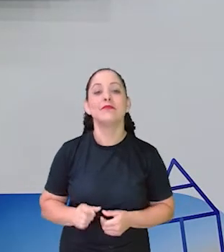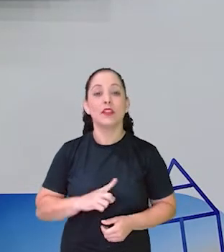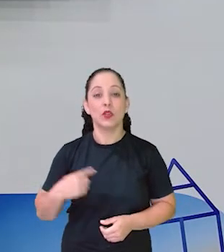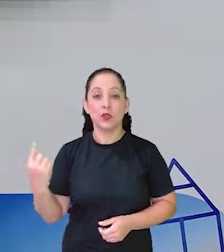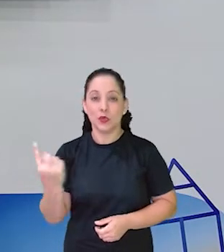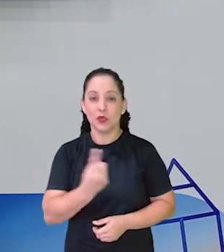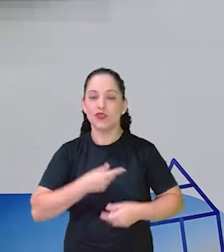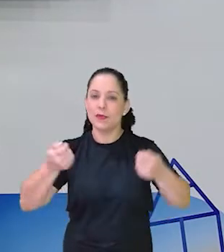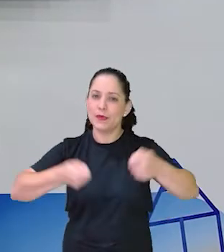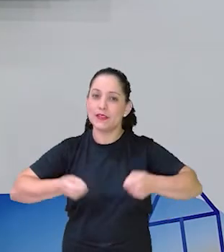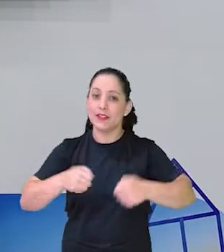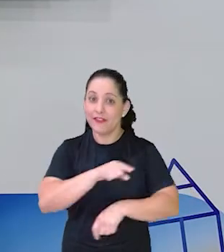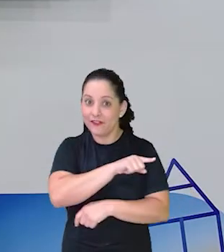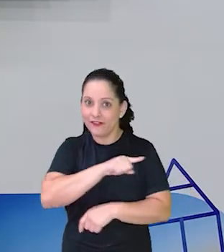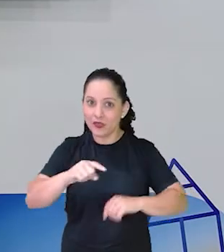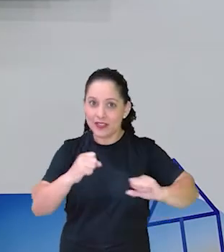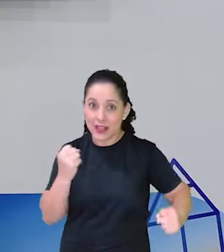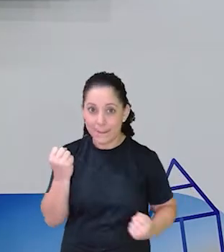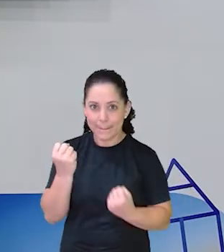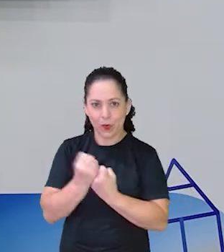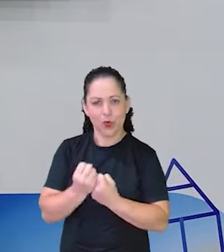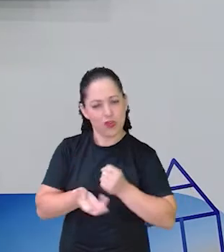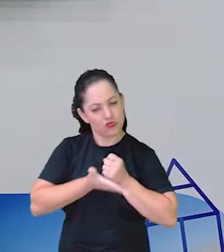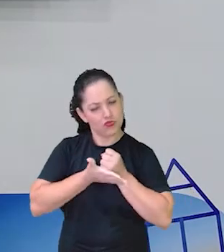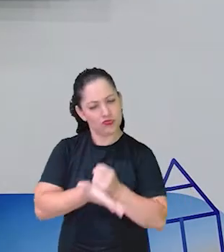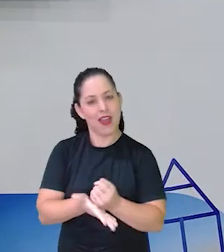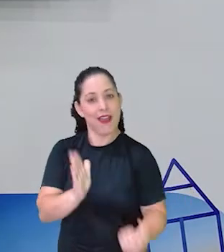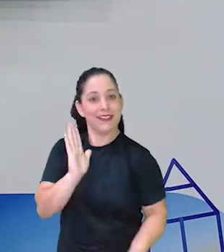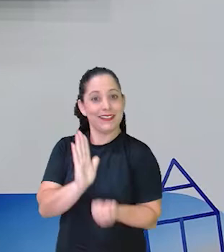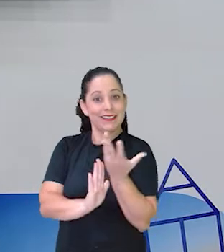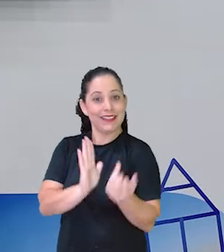precisar Do apoio De vocês Para a confecção Desse material